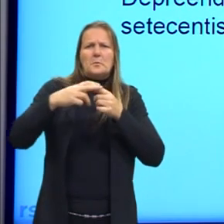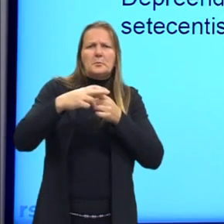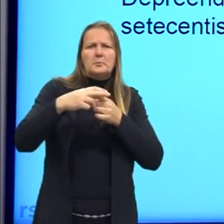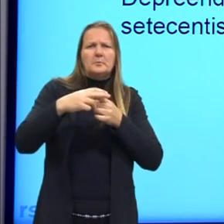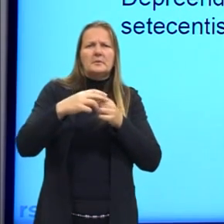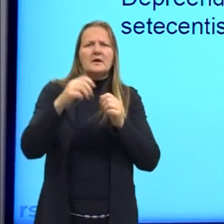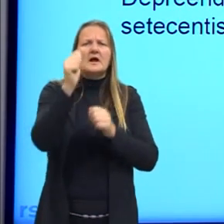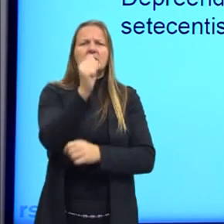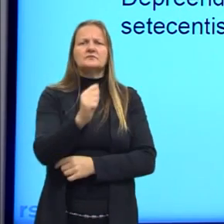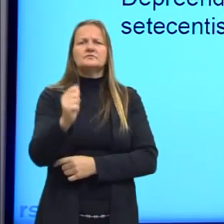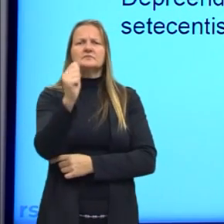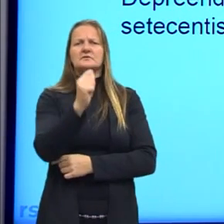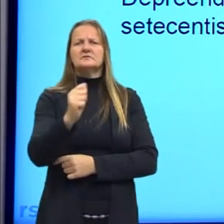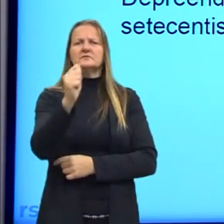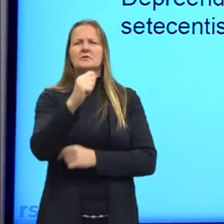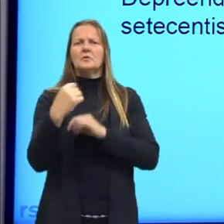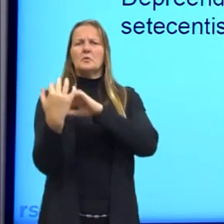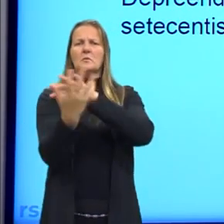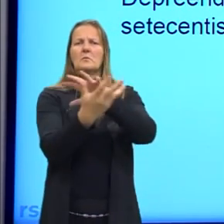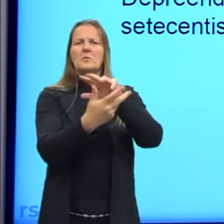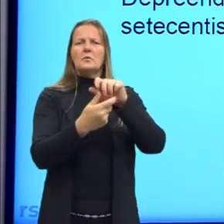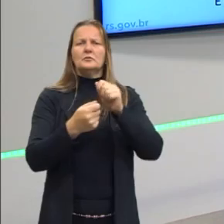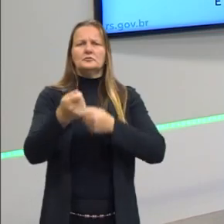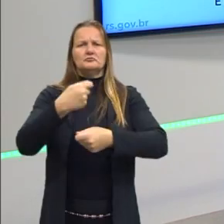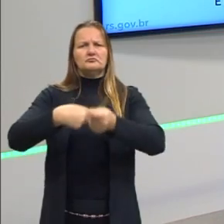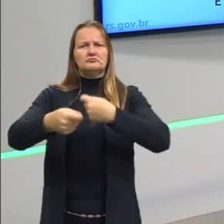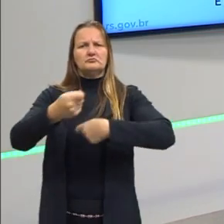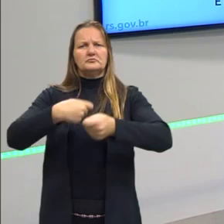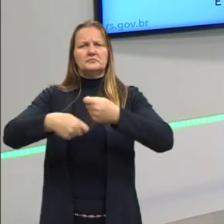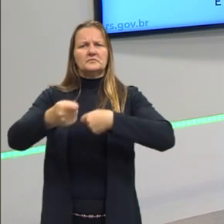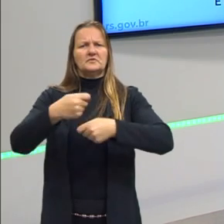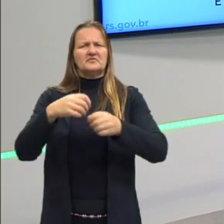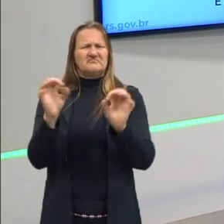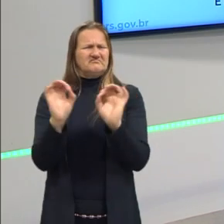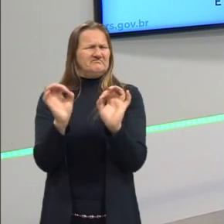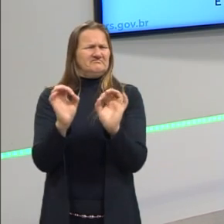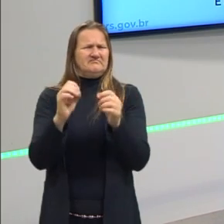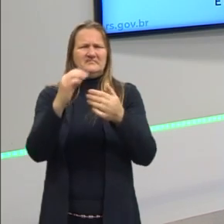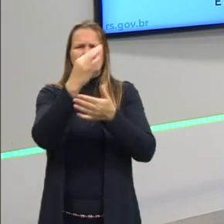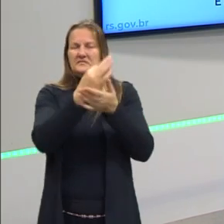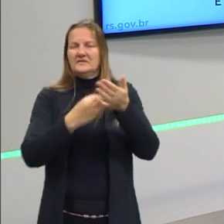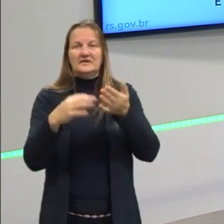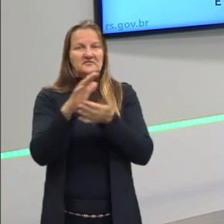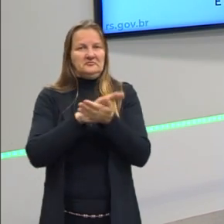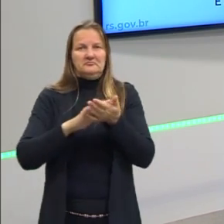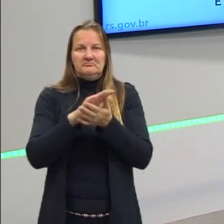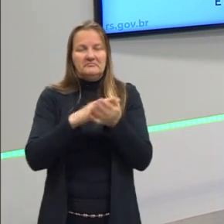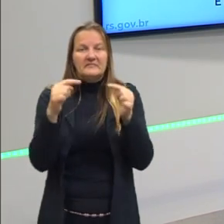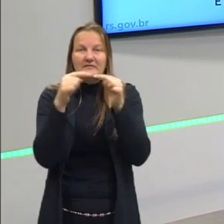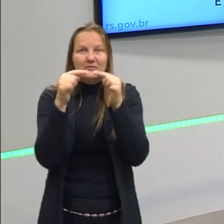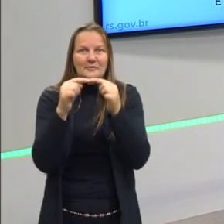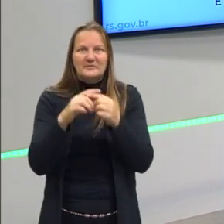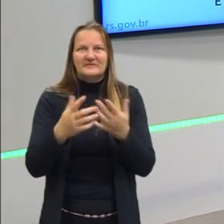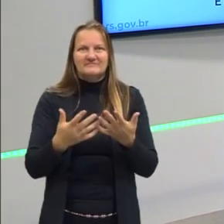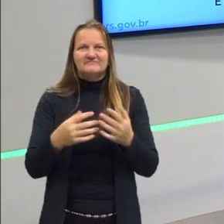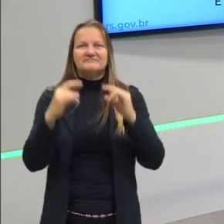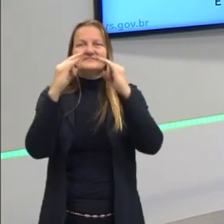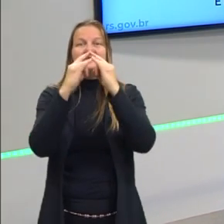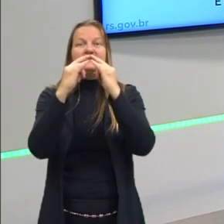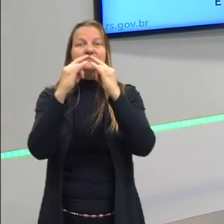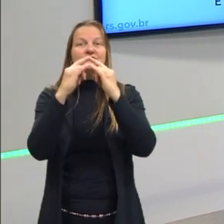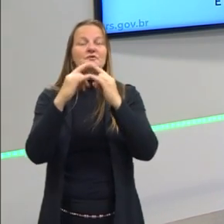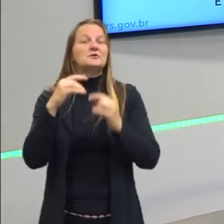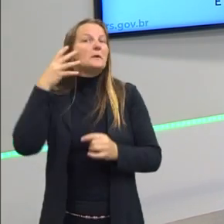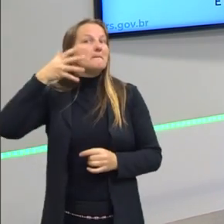associações no mundo dos negócios. E ele não está falando do mundo dos negócios aqui, ele está falando de instituições